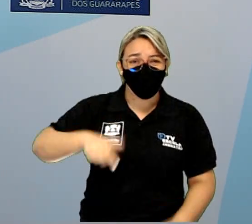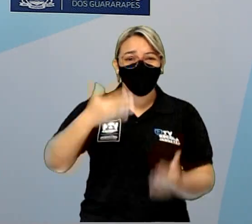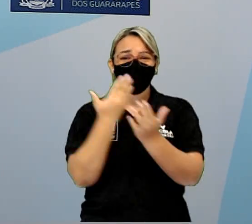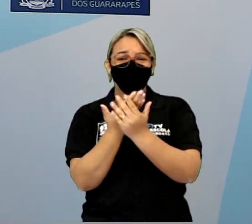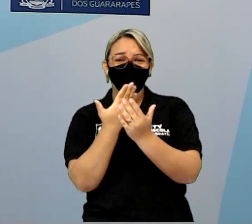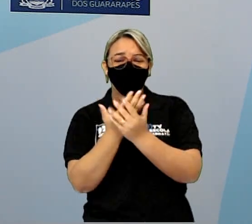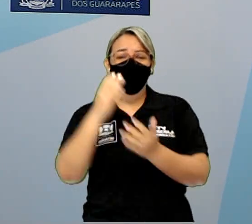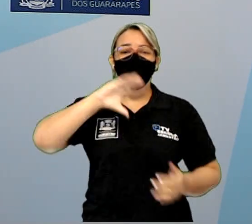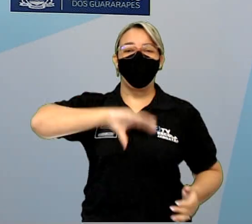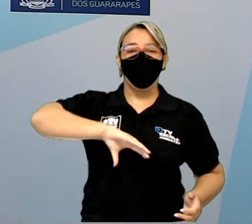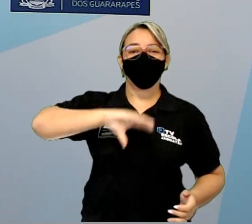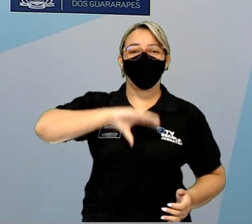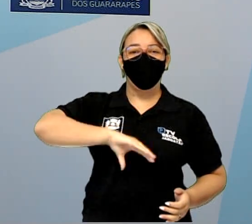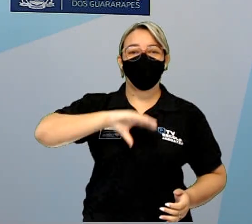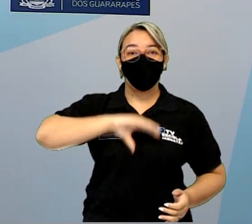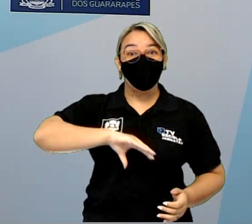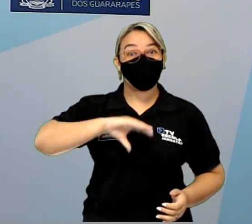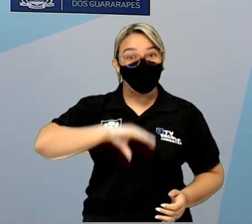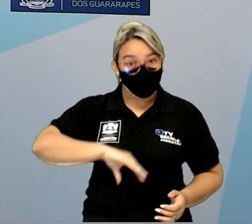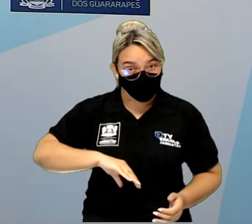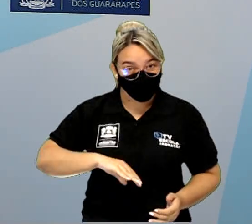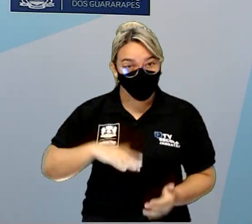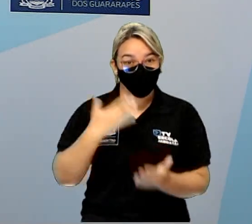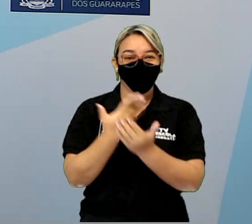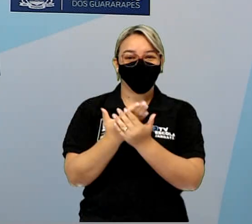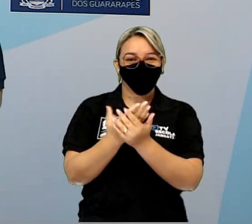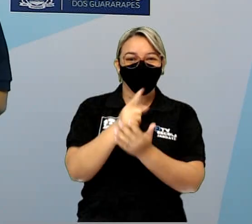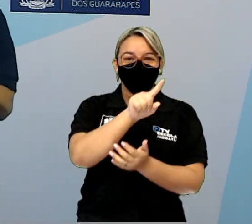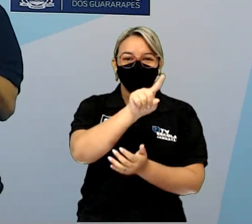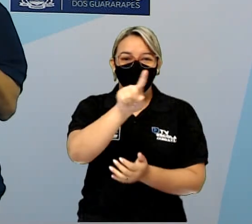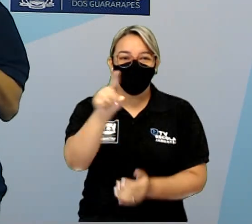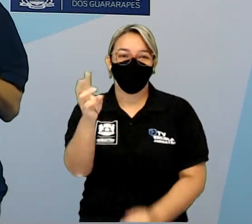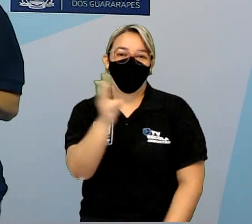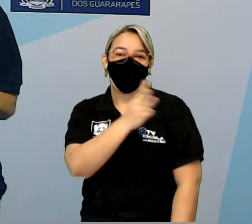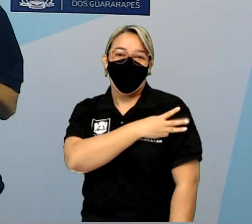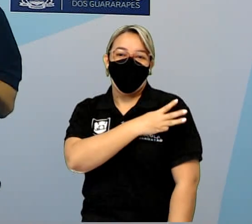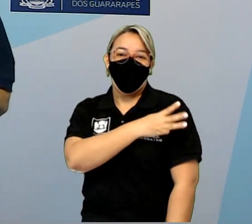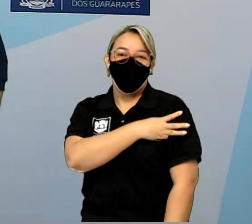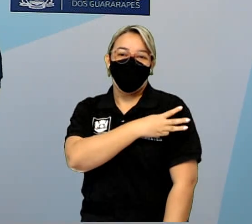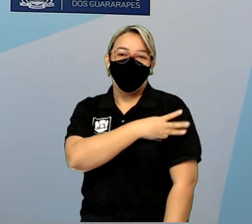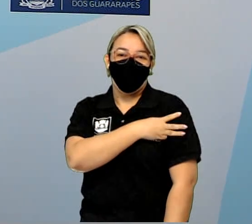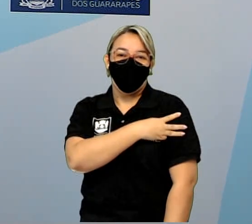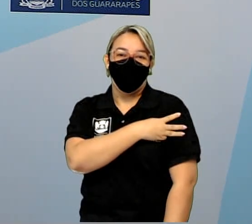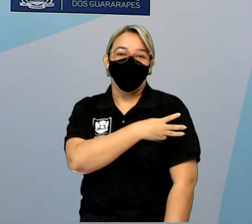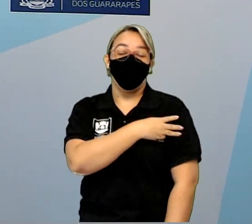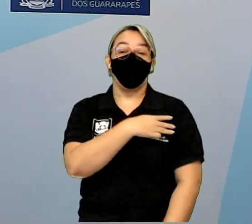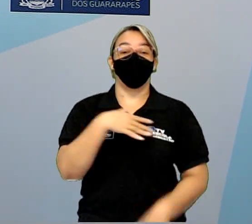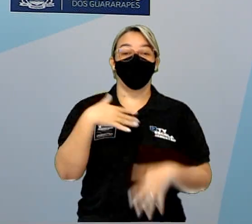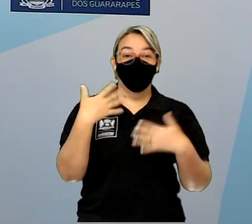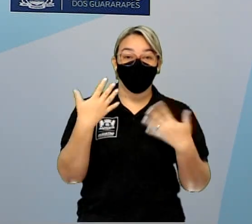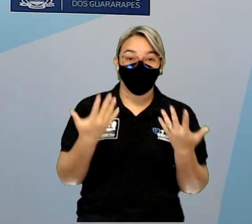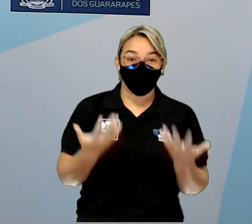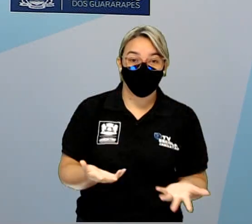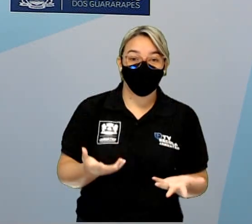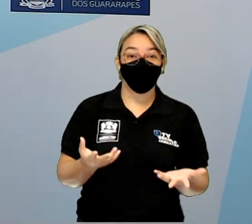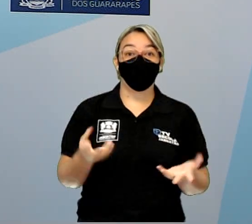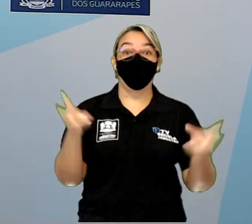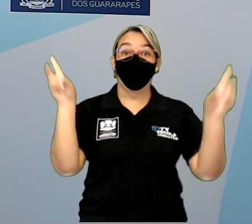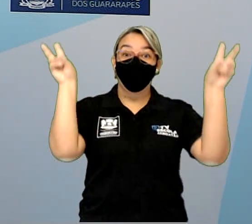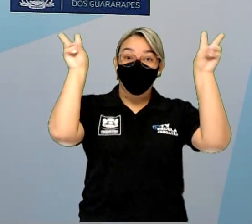língua portuguesa. E essa aula vai para você aí, que é do terceiro ano. E ela vai ser